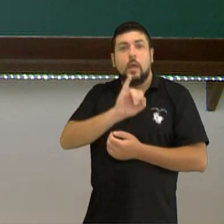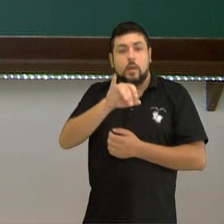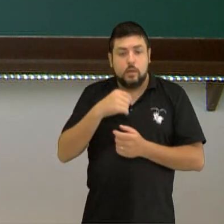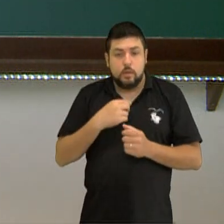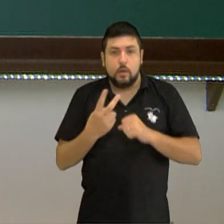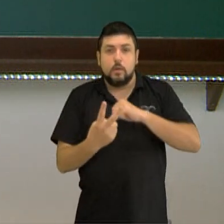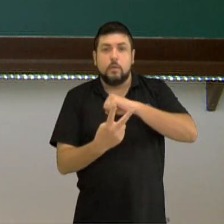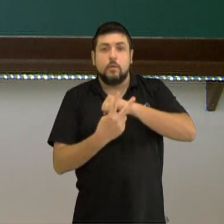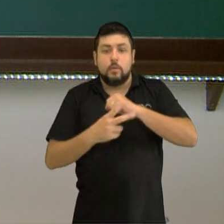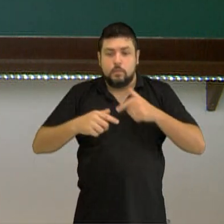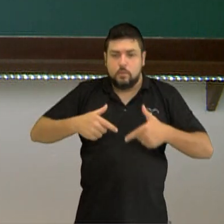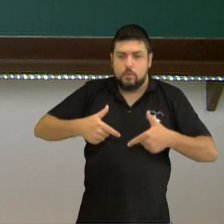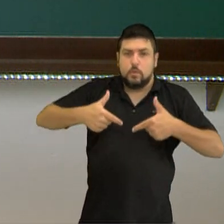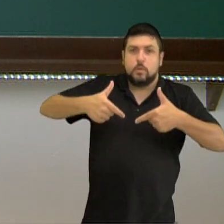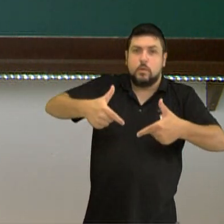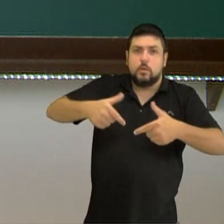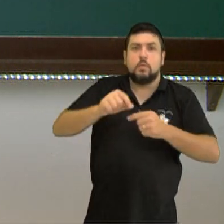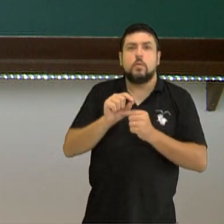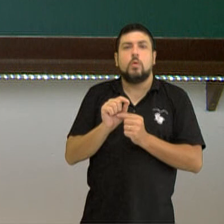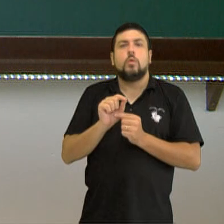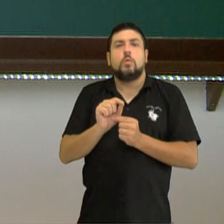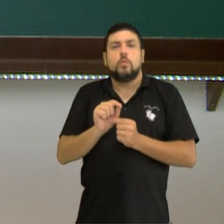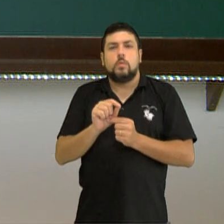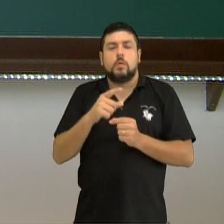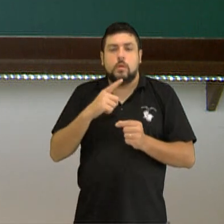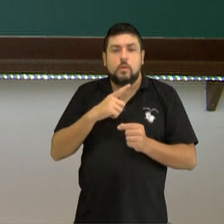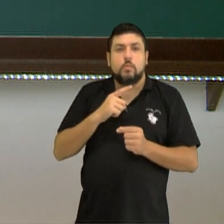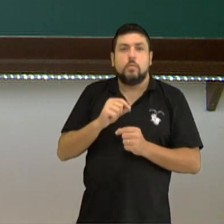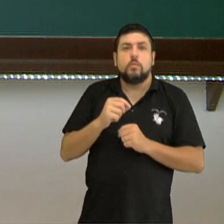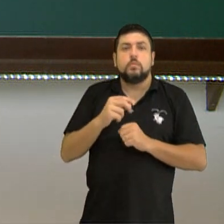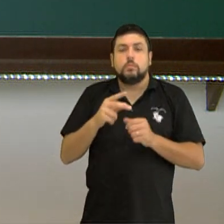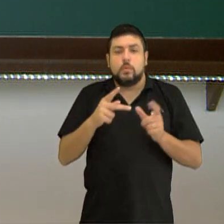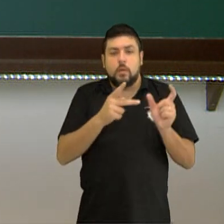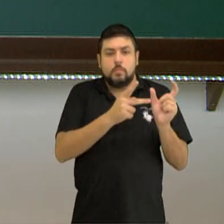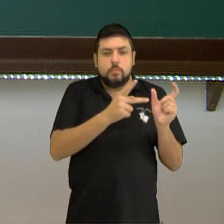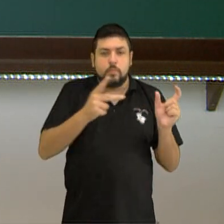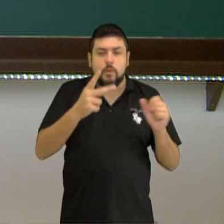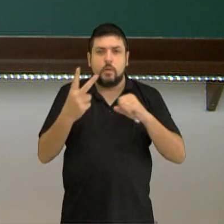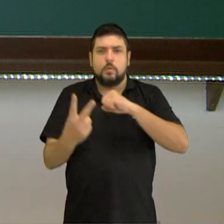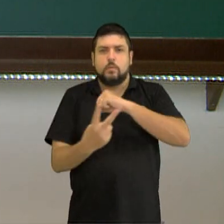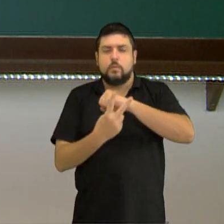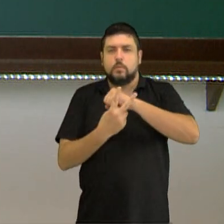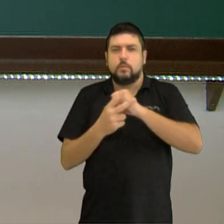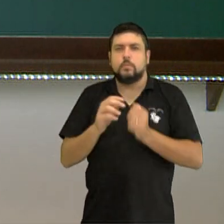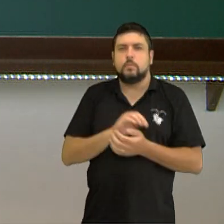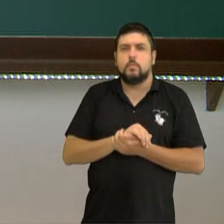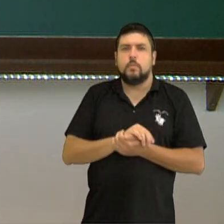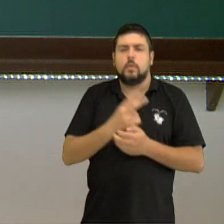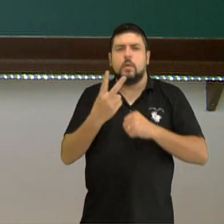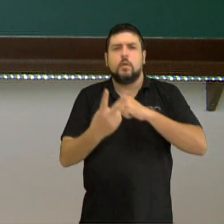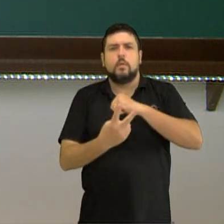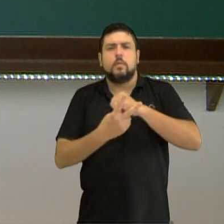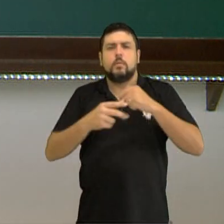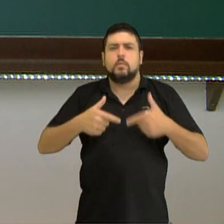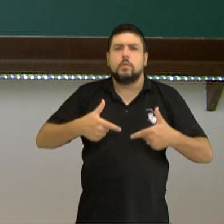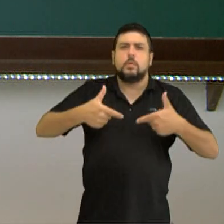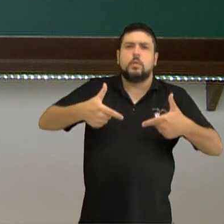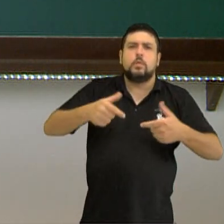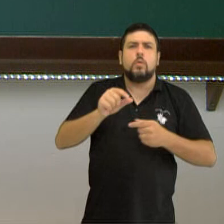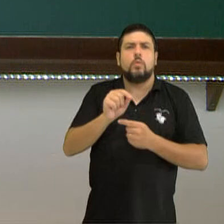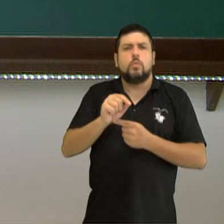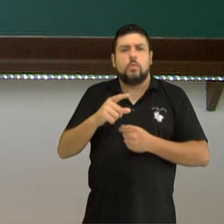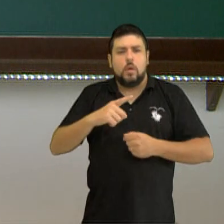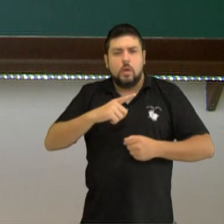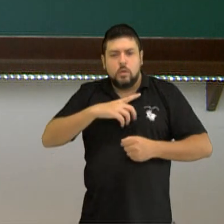de ação, eu vou ter um predicado verbal. Quais são os verbos de ação? São aqueles que denotam uma